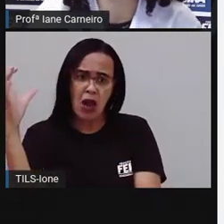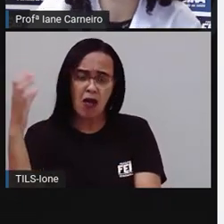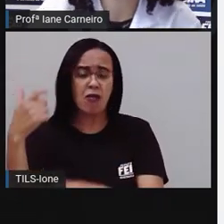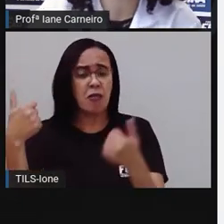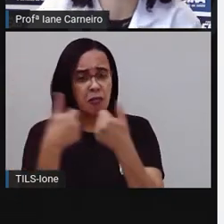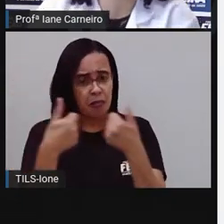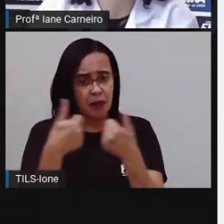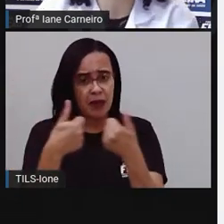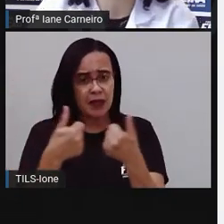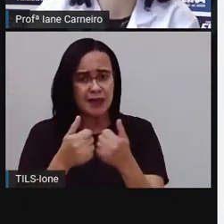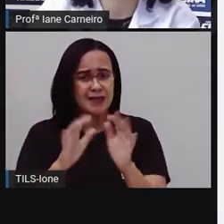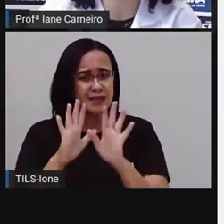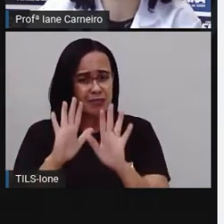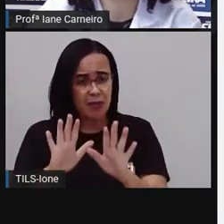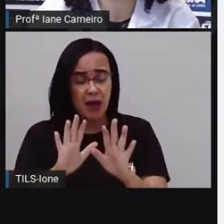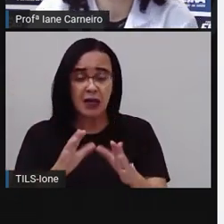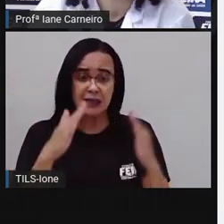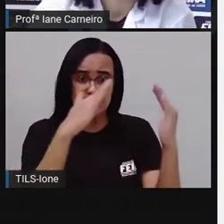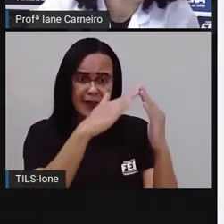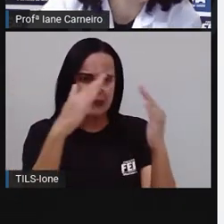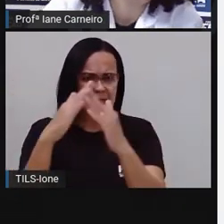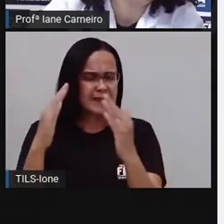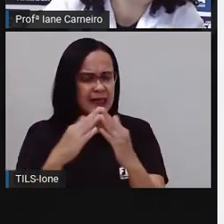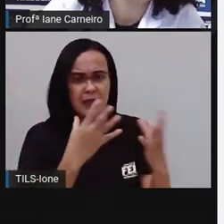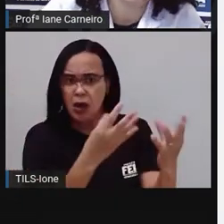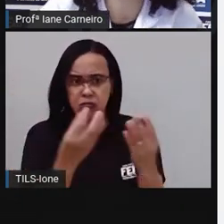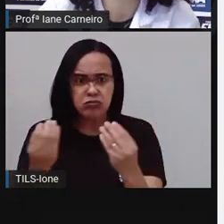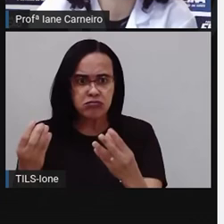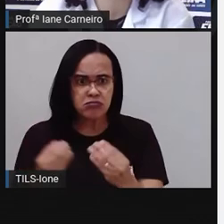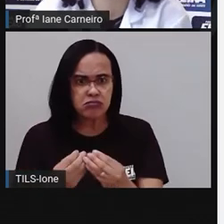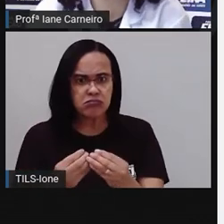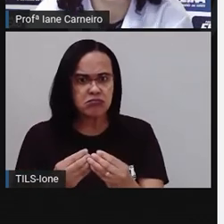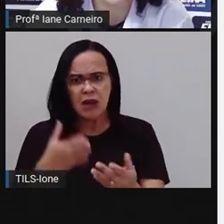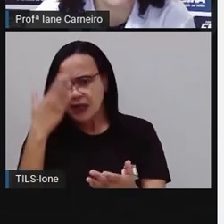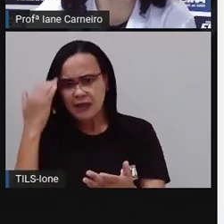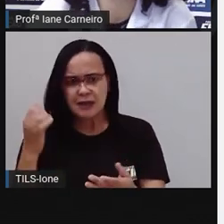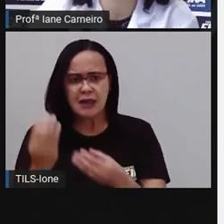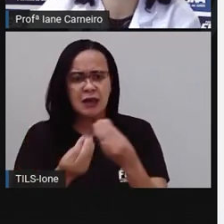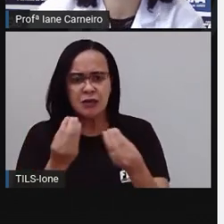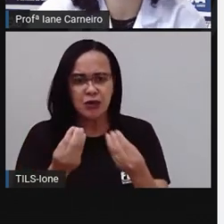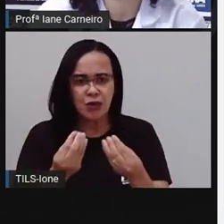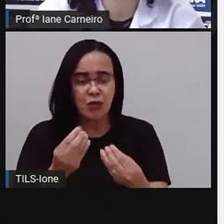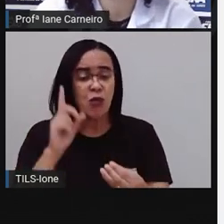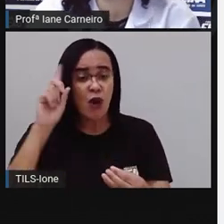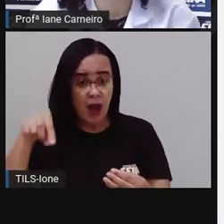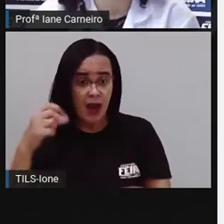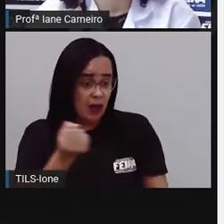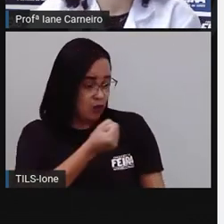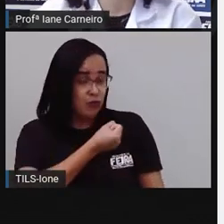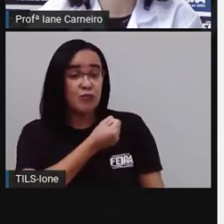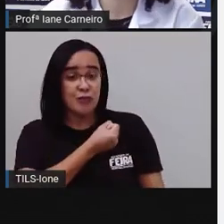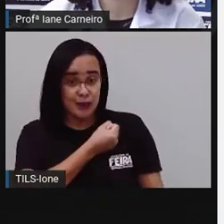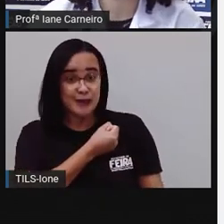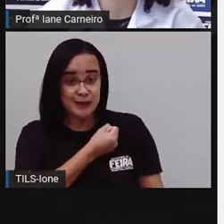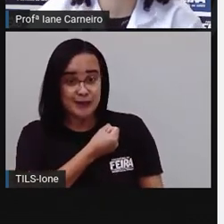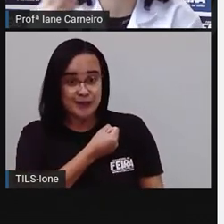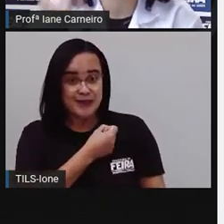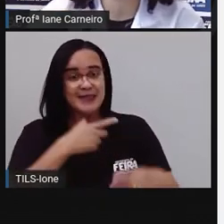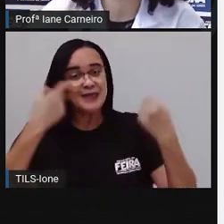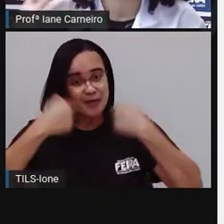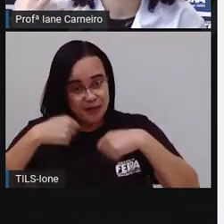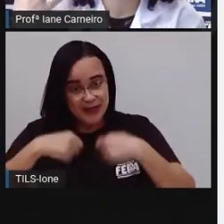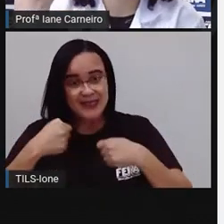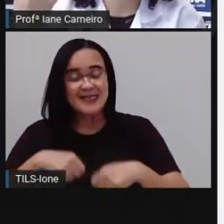frente. O é que vai diferenciar uma casa da outra? O número, né? Então, é bem importante, bem interessante que vocês anotem as